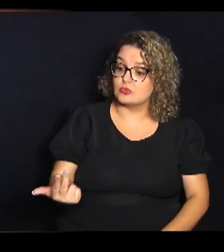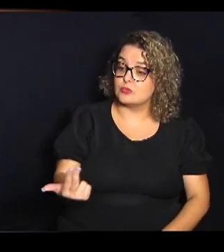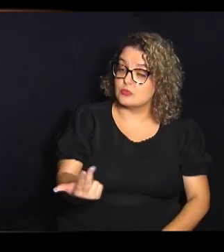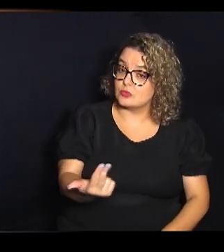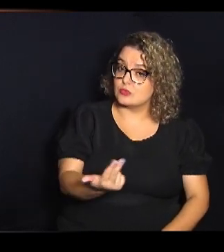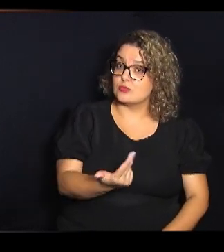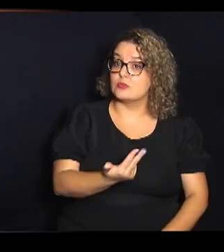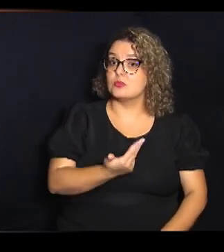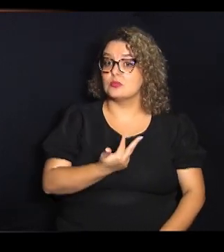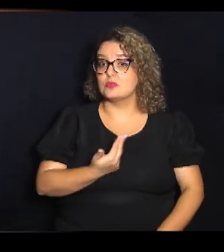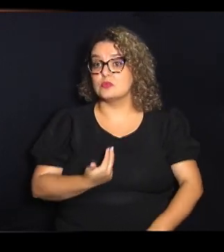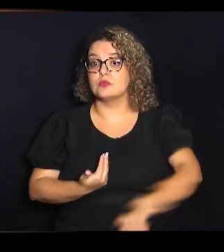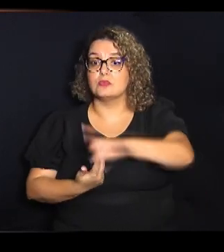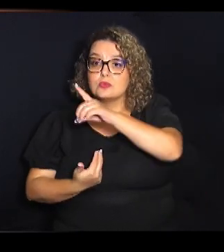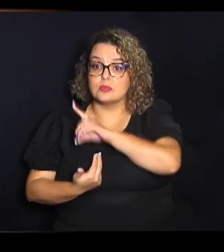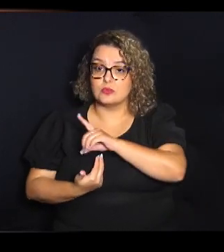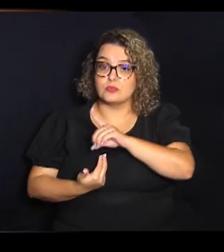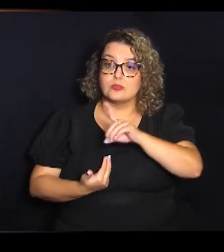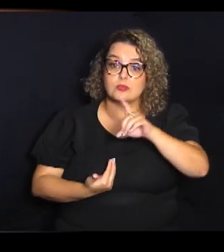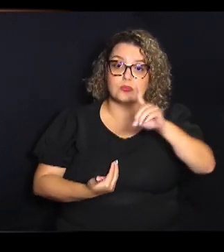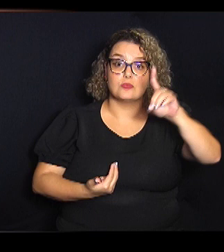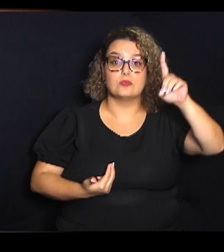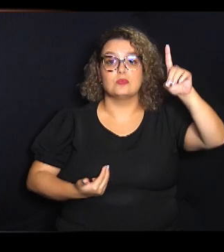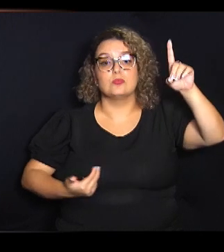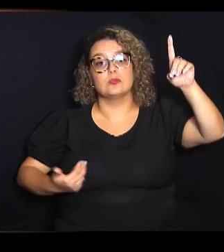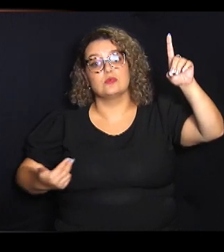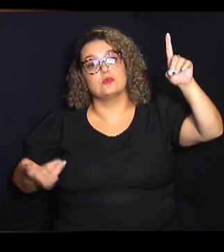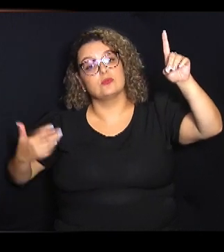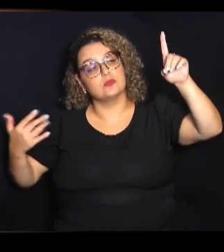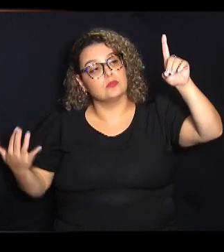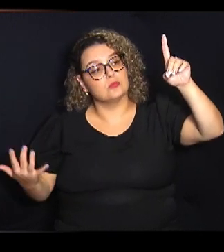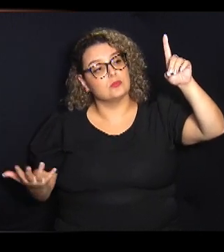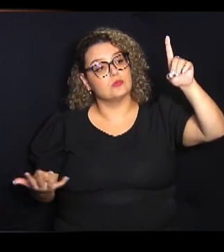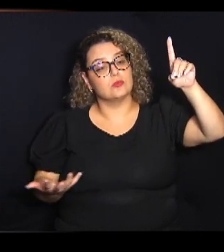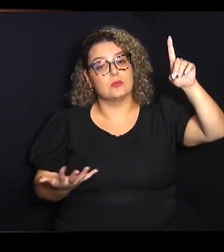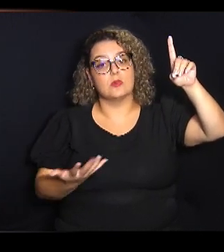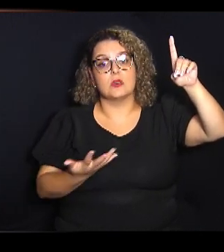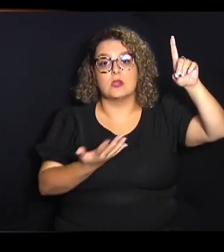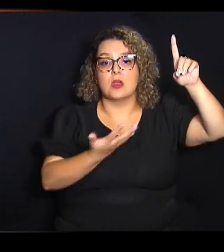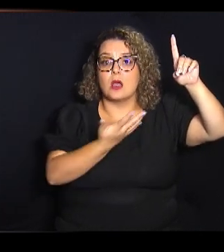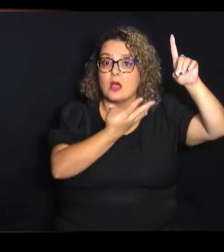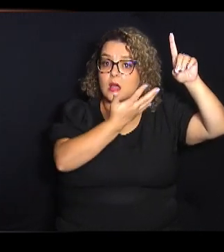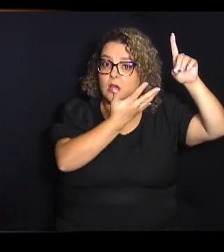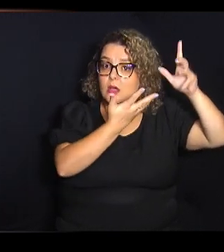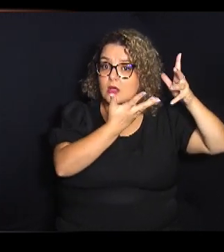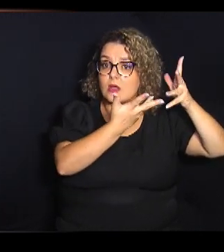Vindos do mesmo Pai